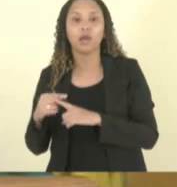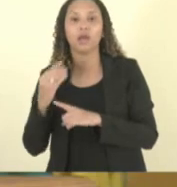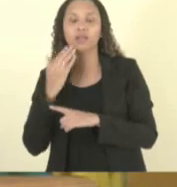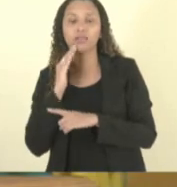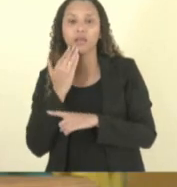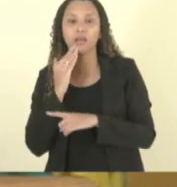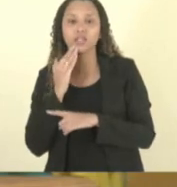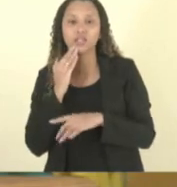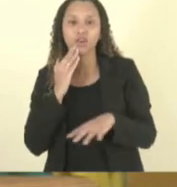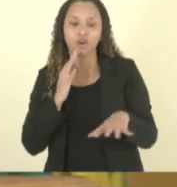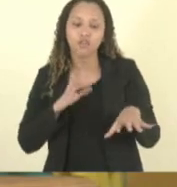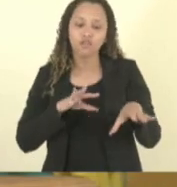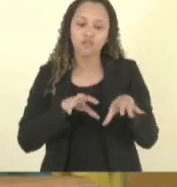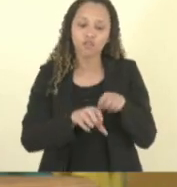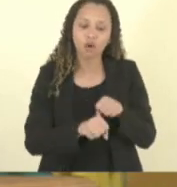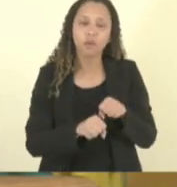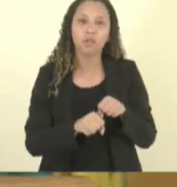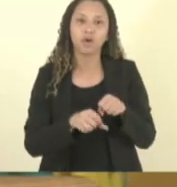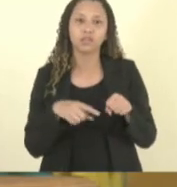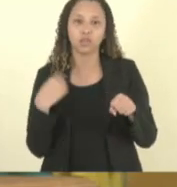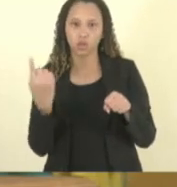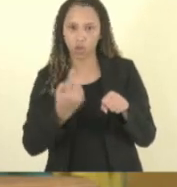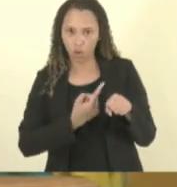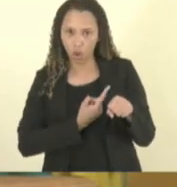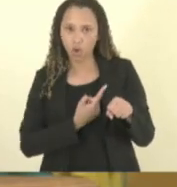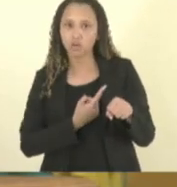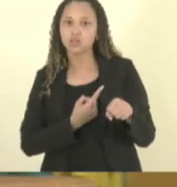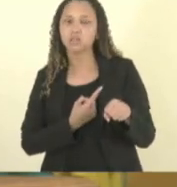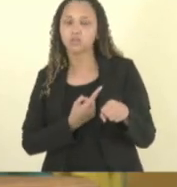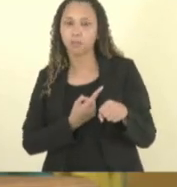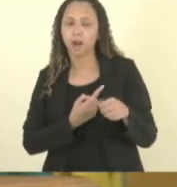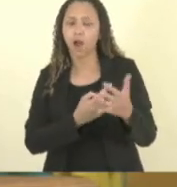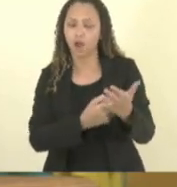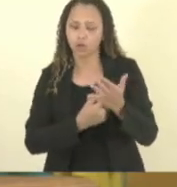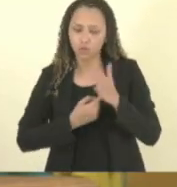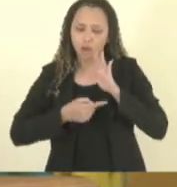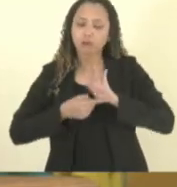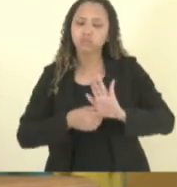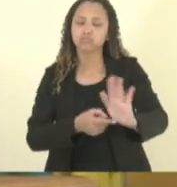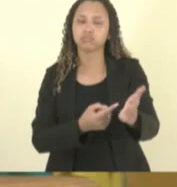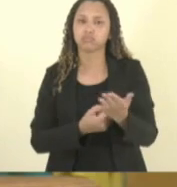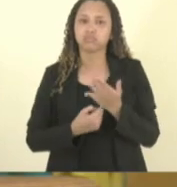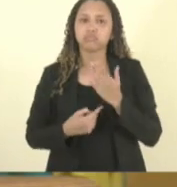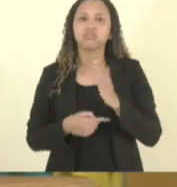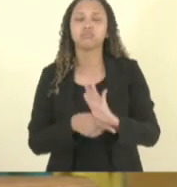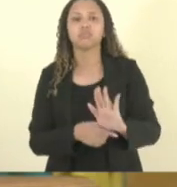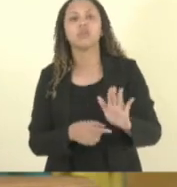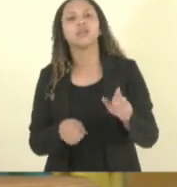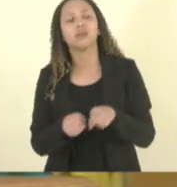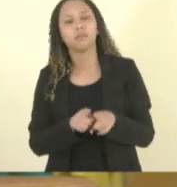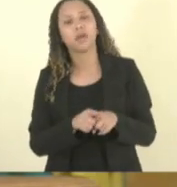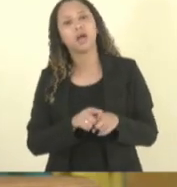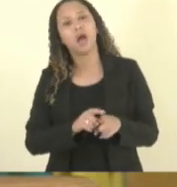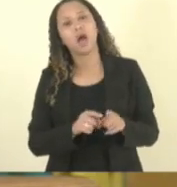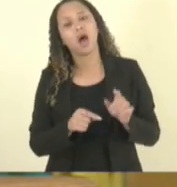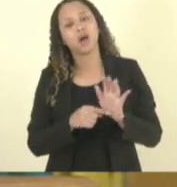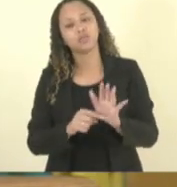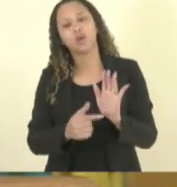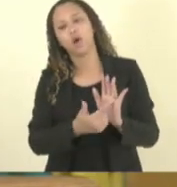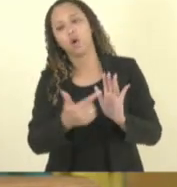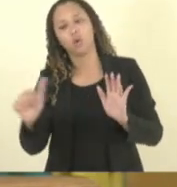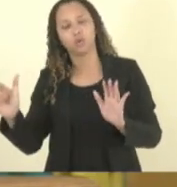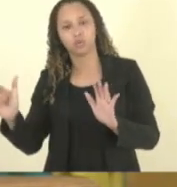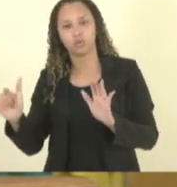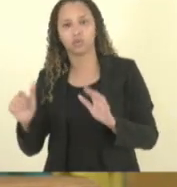formando nós para nós mesmo e a gente precisa formar os demais porque o estudante é de responsabilidade